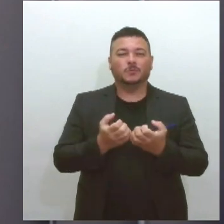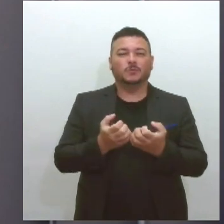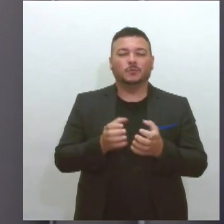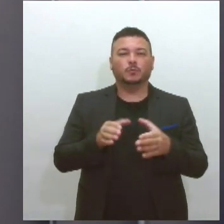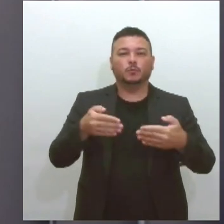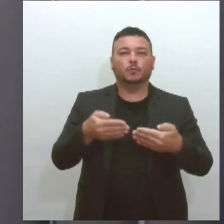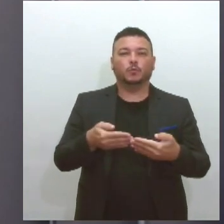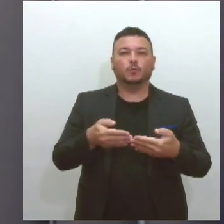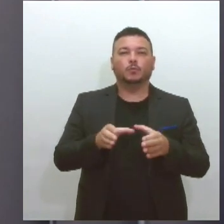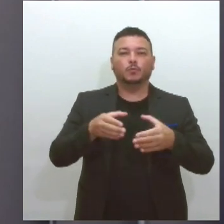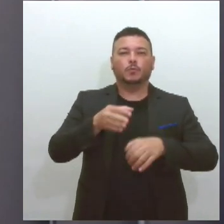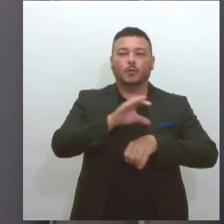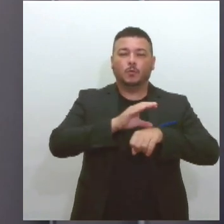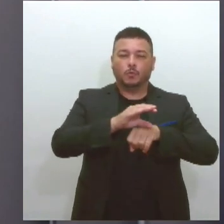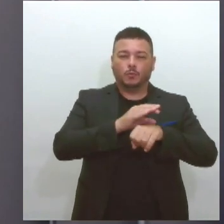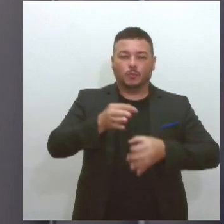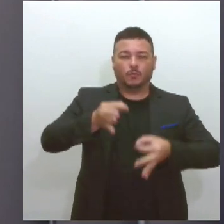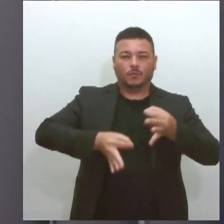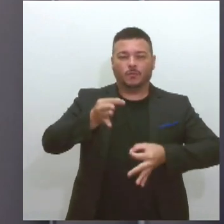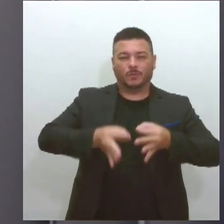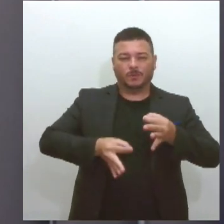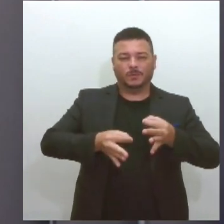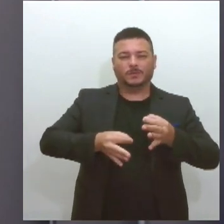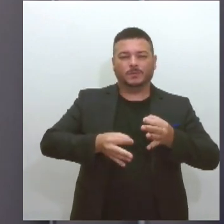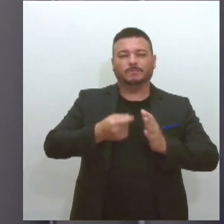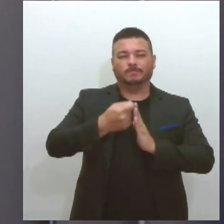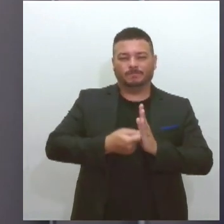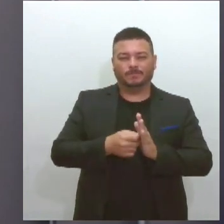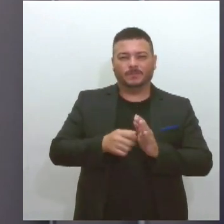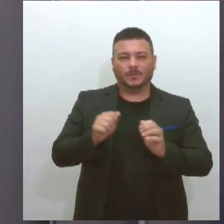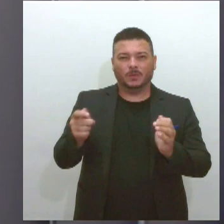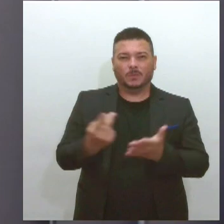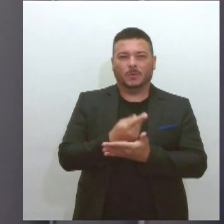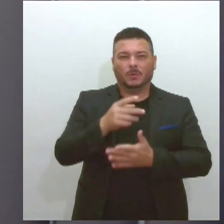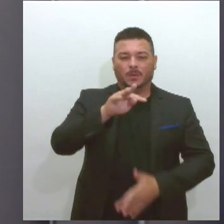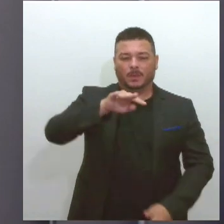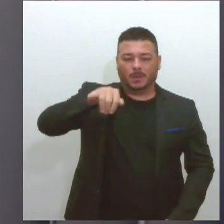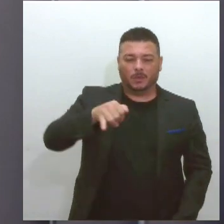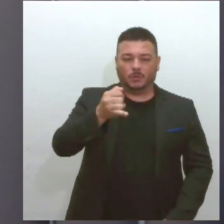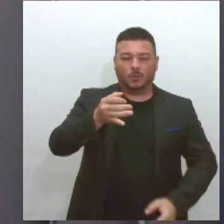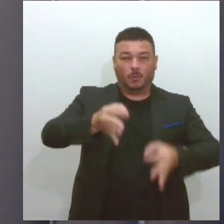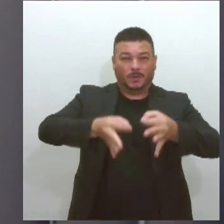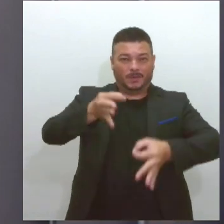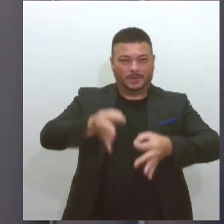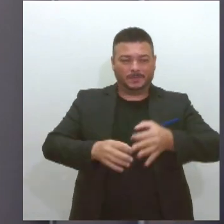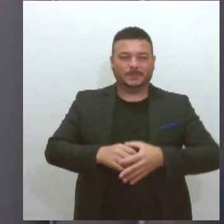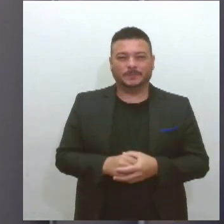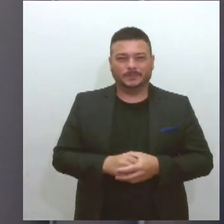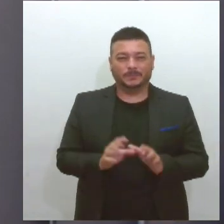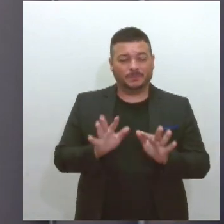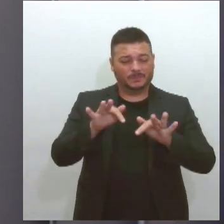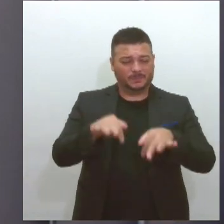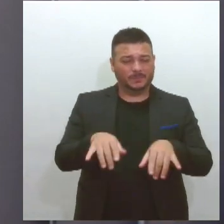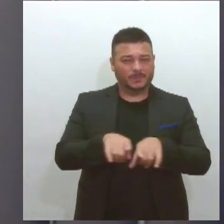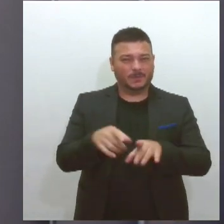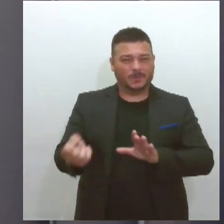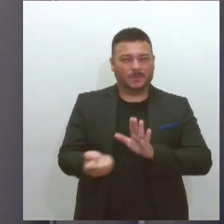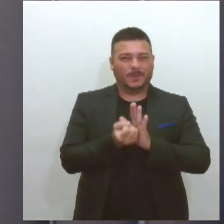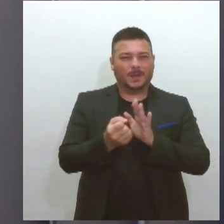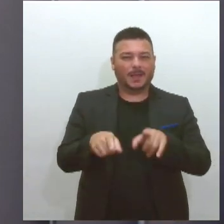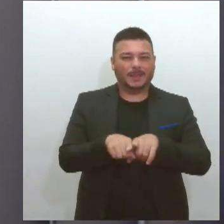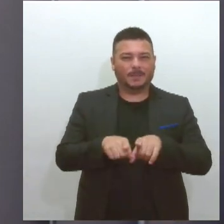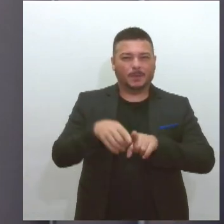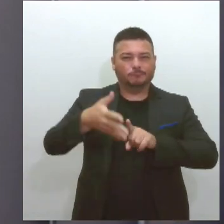de Constituição e Justiça, realizado no auditório do Tribunal de Justiça de Sergipe. O encerramento do evento foi marcado por uma palestra do